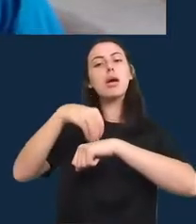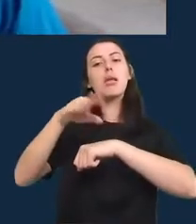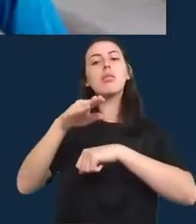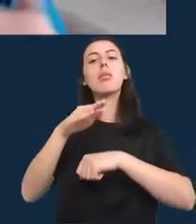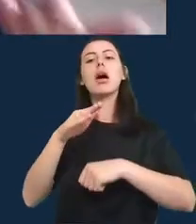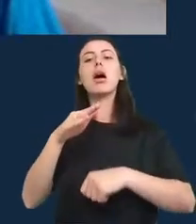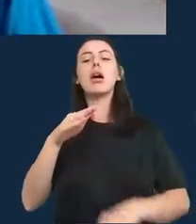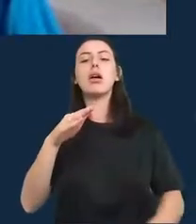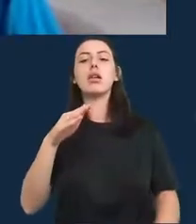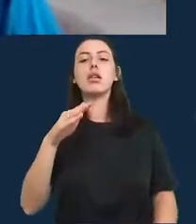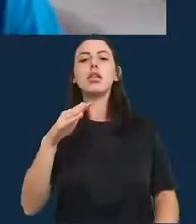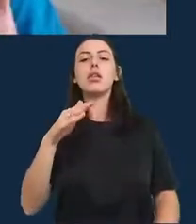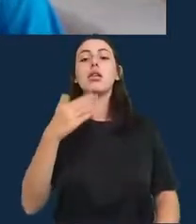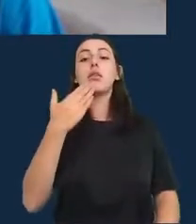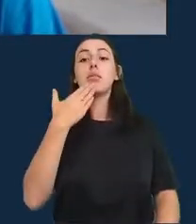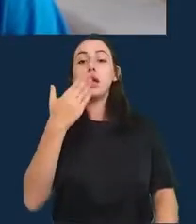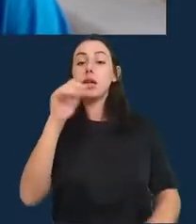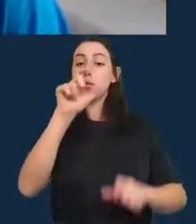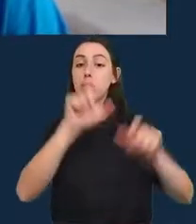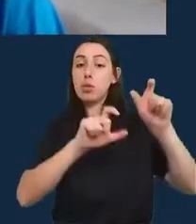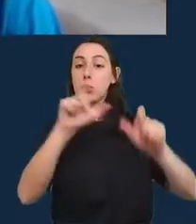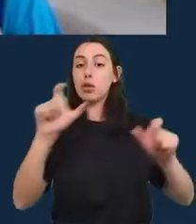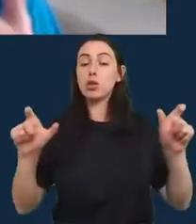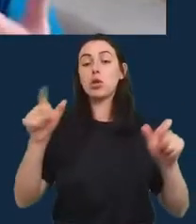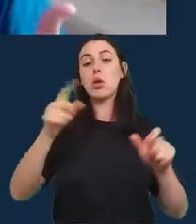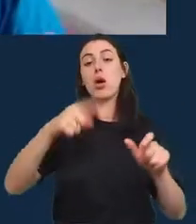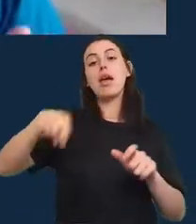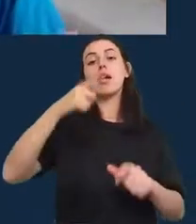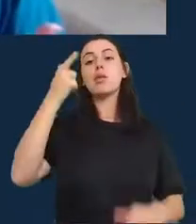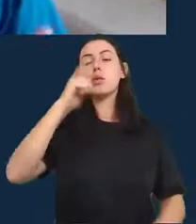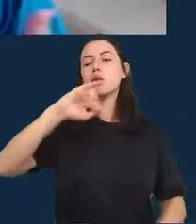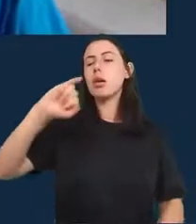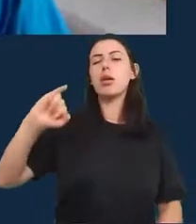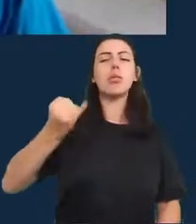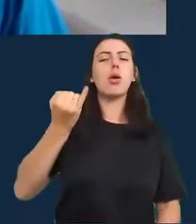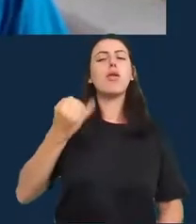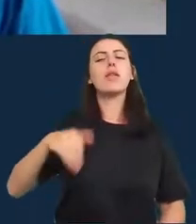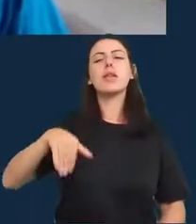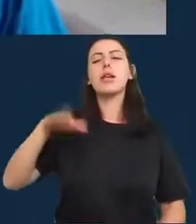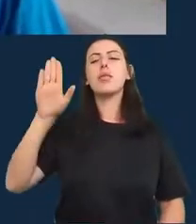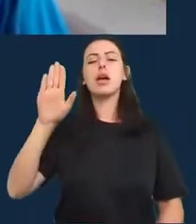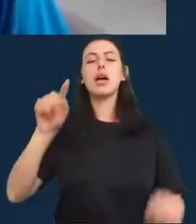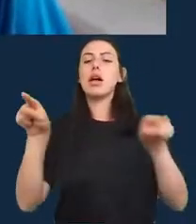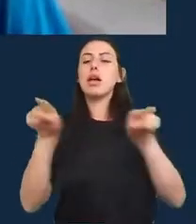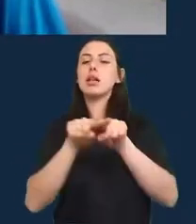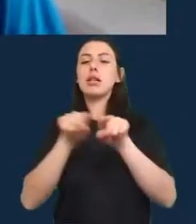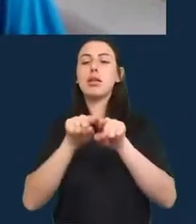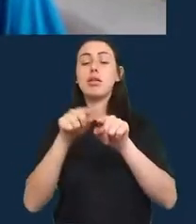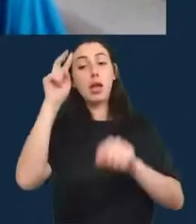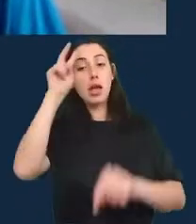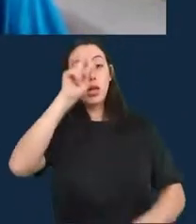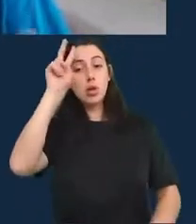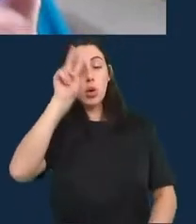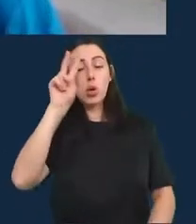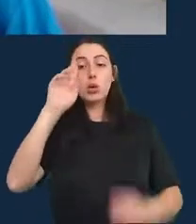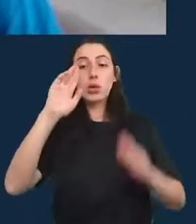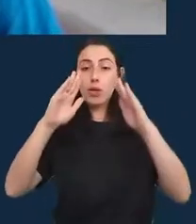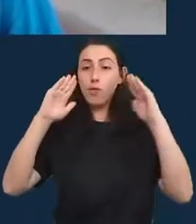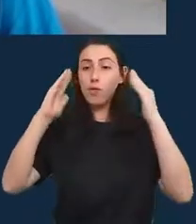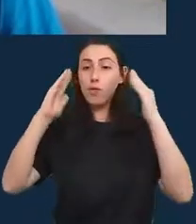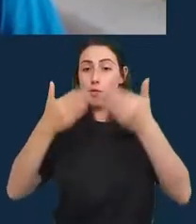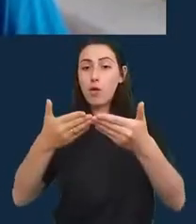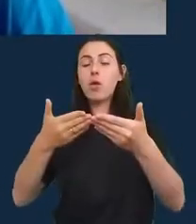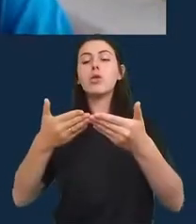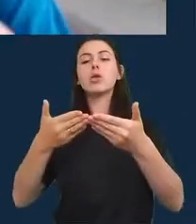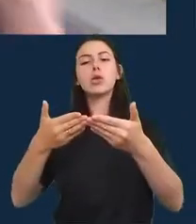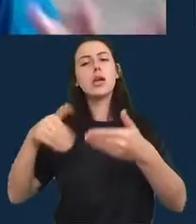concentrar e para poder aproveitar ao máximo e usar para histórias mais relevantes questões que tenham